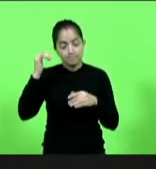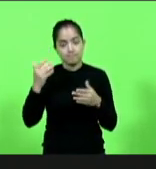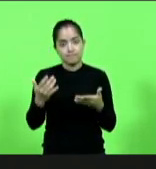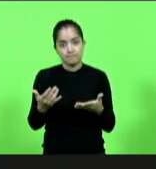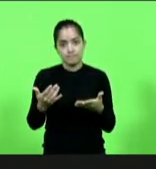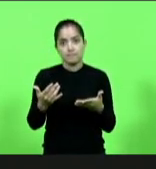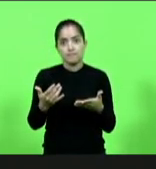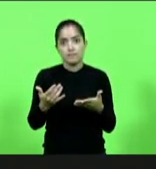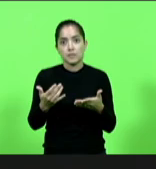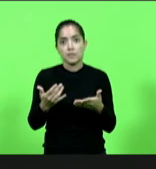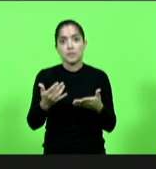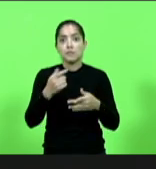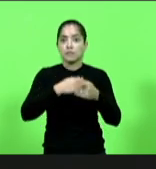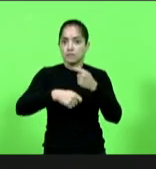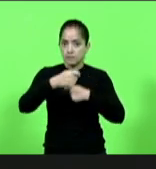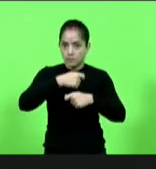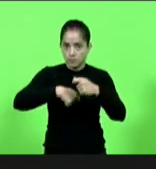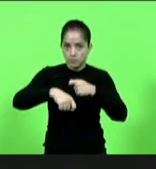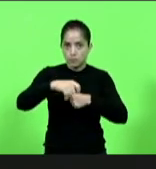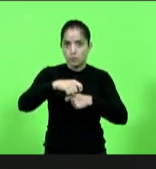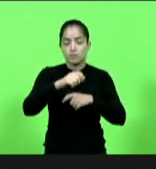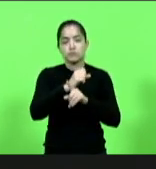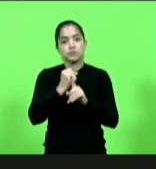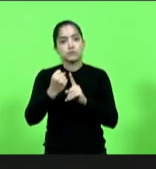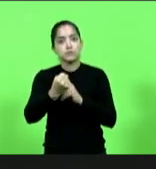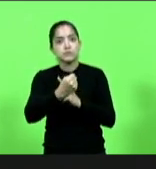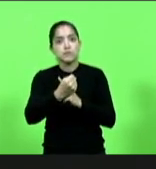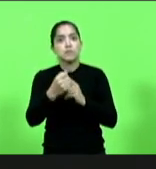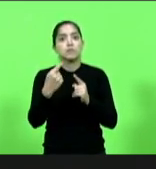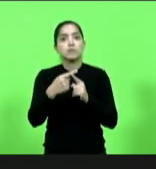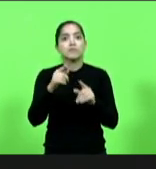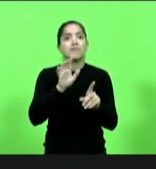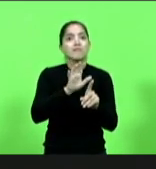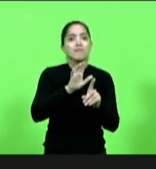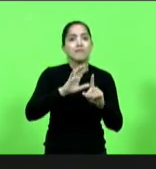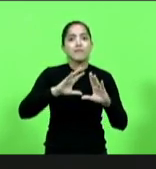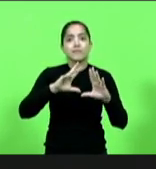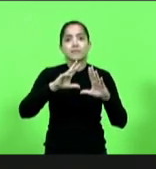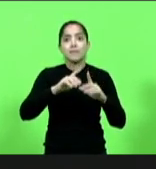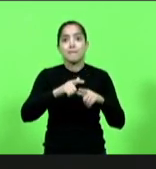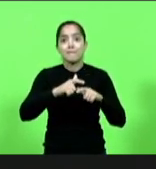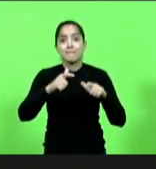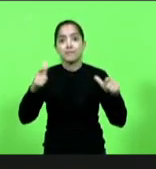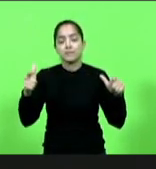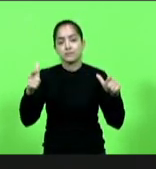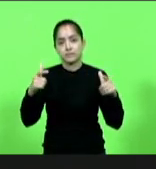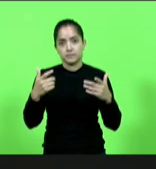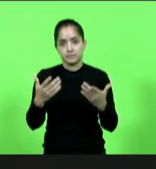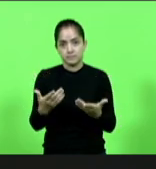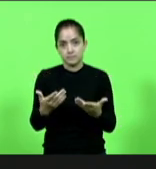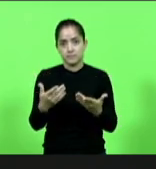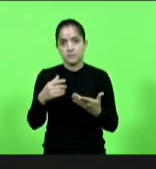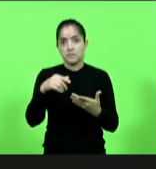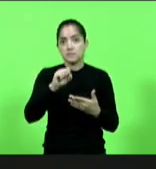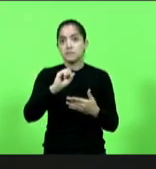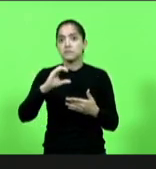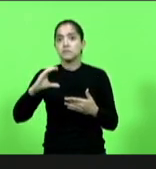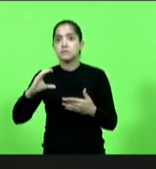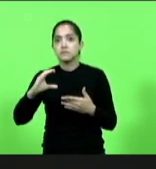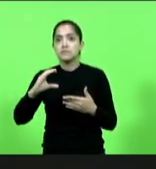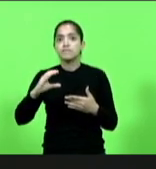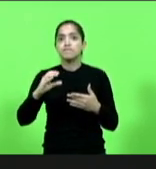tanto do ponto de vista econômico quanto social, porque afeta a maioria das propriedades rurais aqui do nosso estado. Santa Catarina é um estado que se